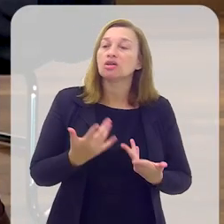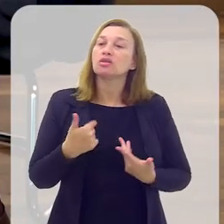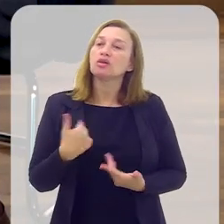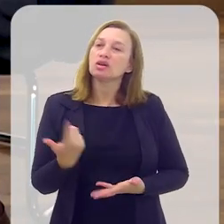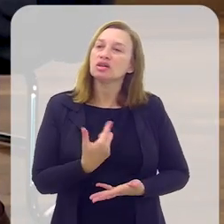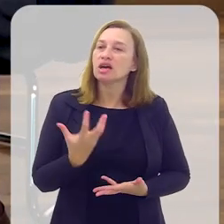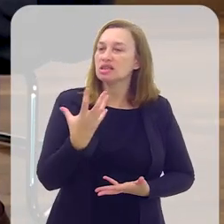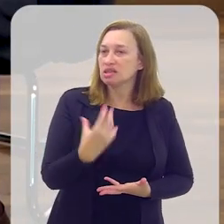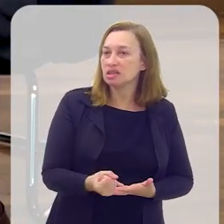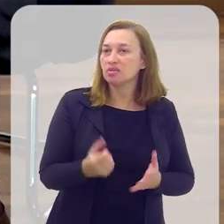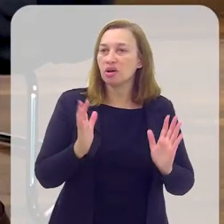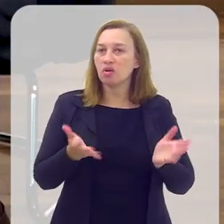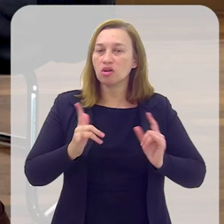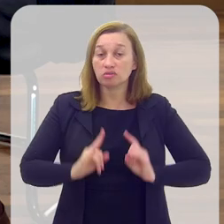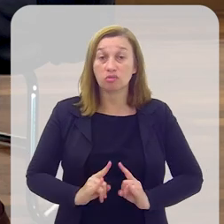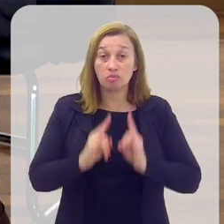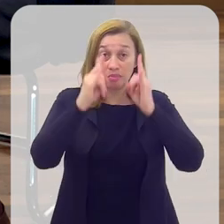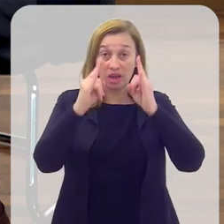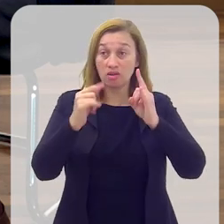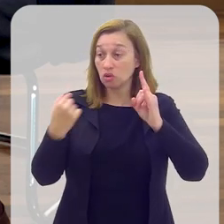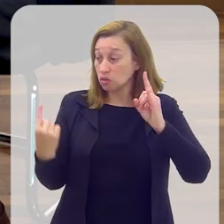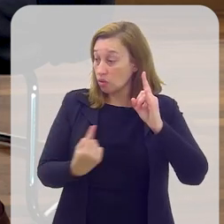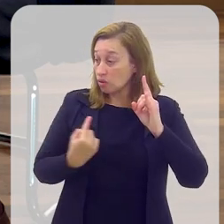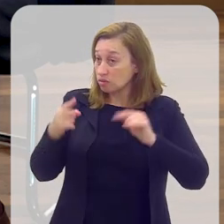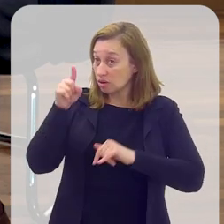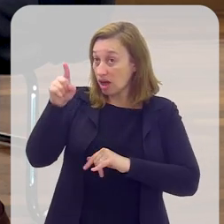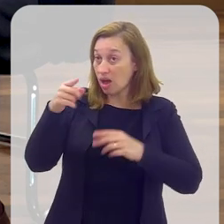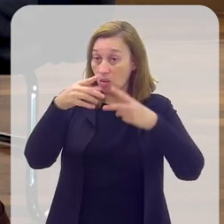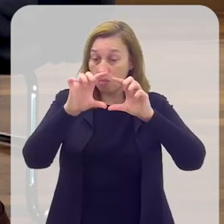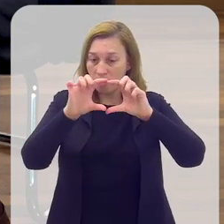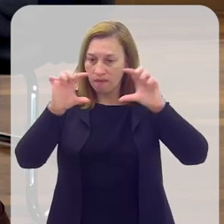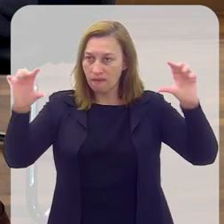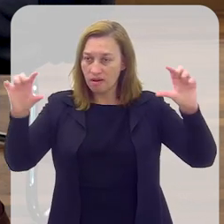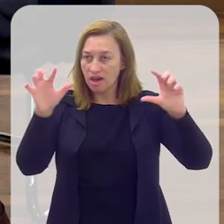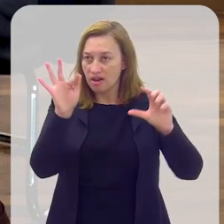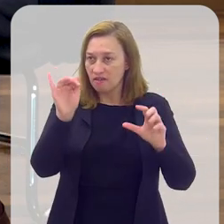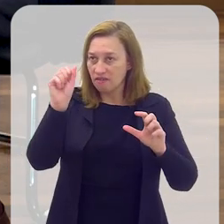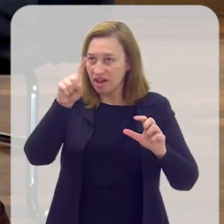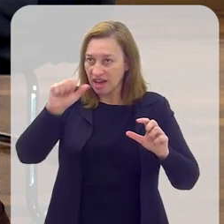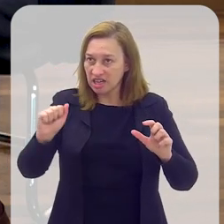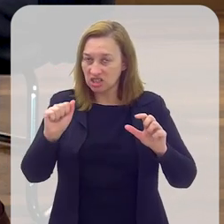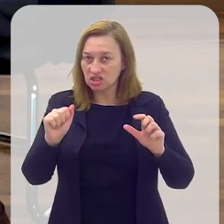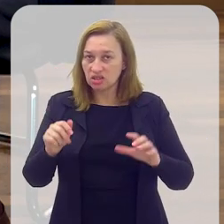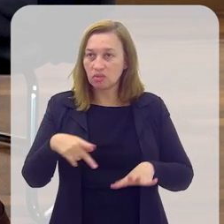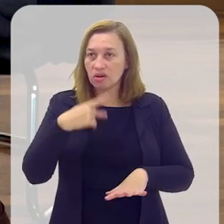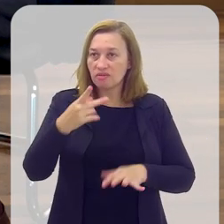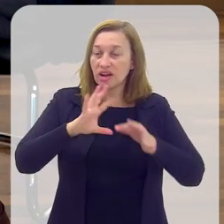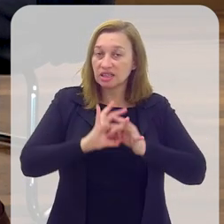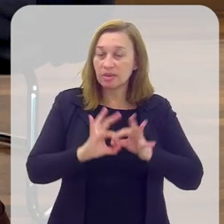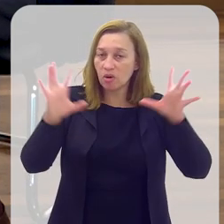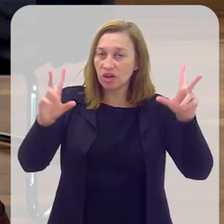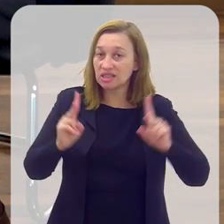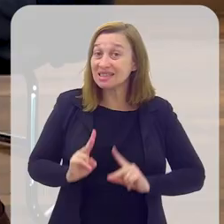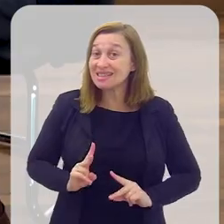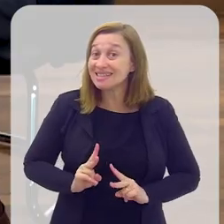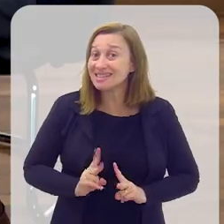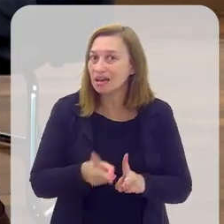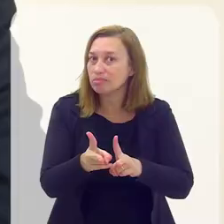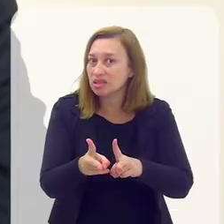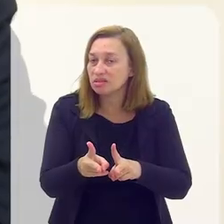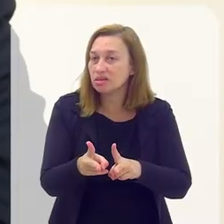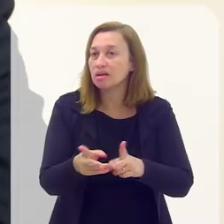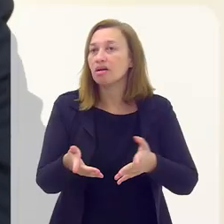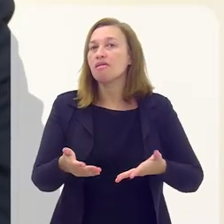Nós adotamos agora no nosso prédio, tem uma faixa pendurada, que, com os dizeres, democracia sempre.